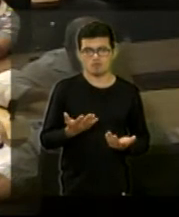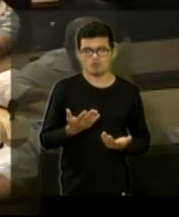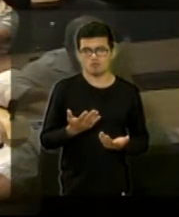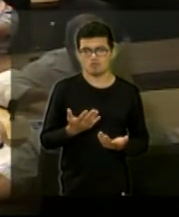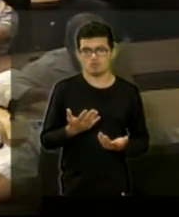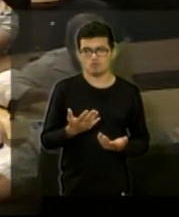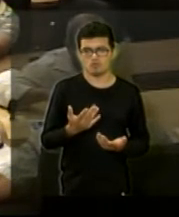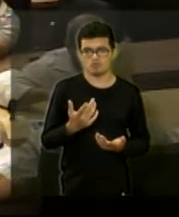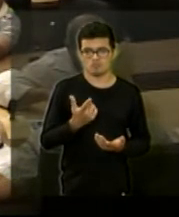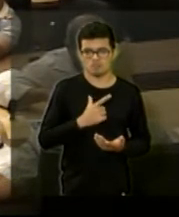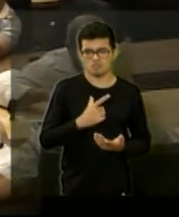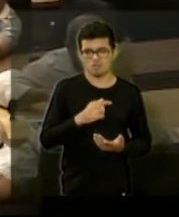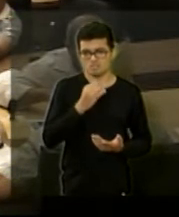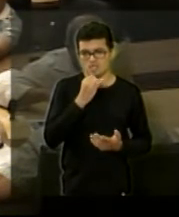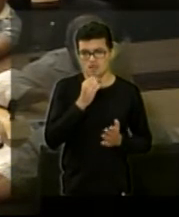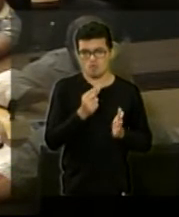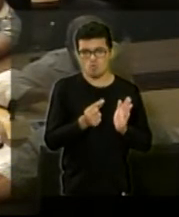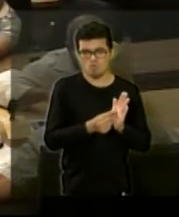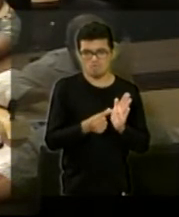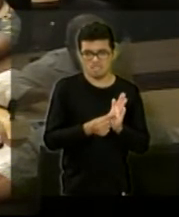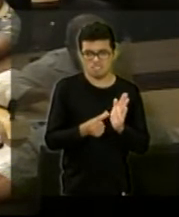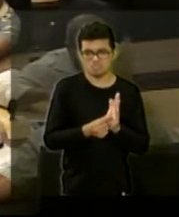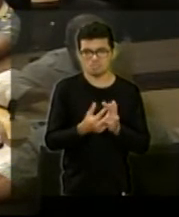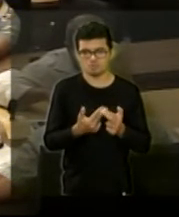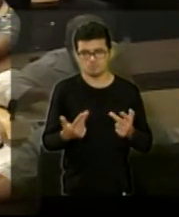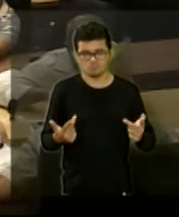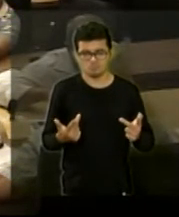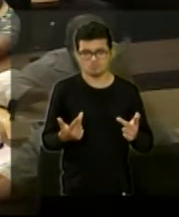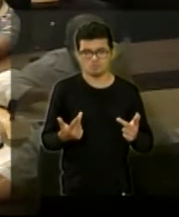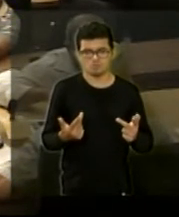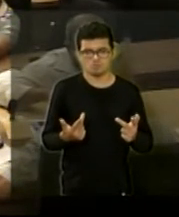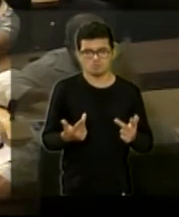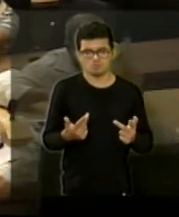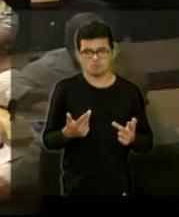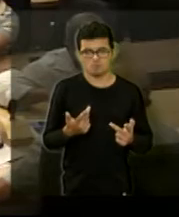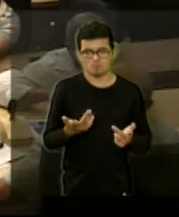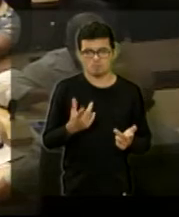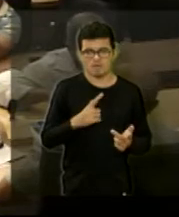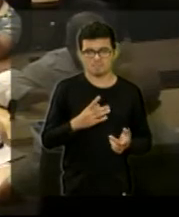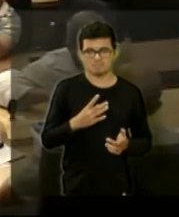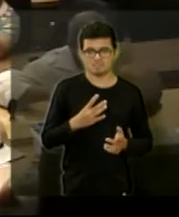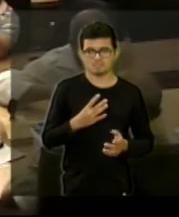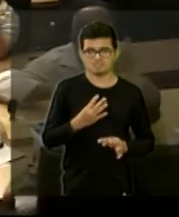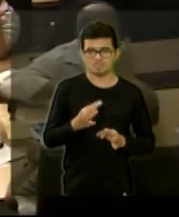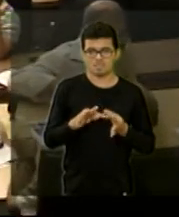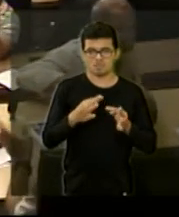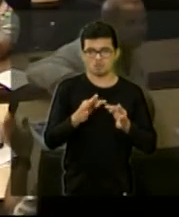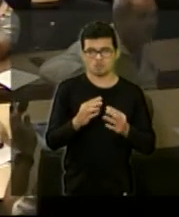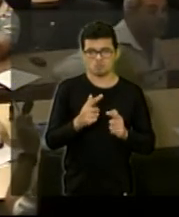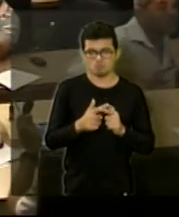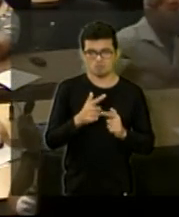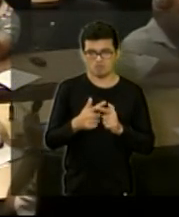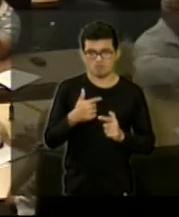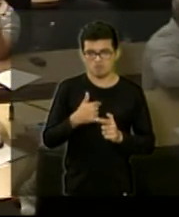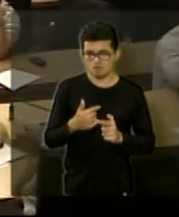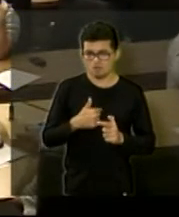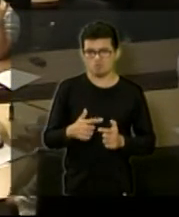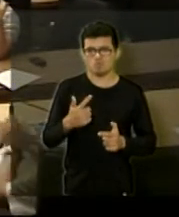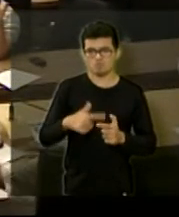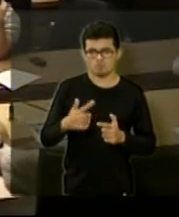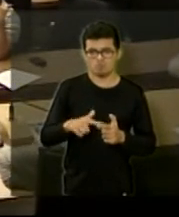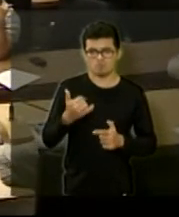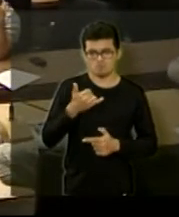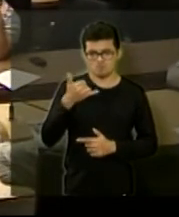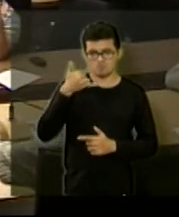repente um aplicativo uma coisa mais mais tecnológica porque eu passo por essa situação de